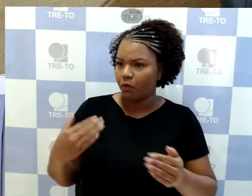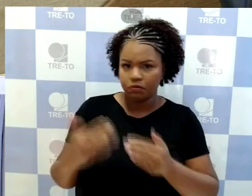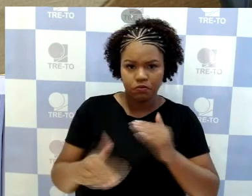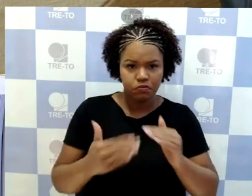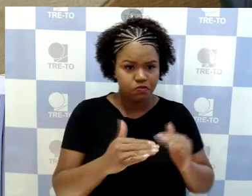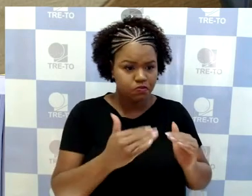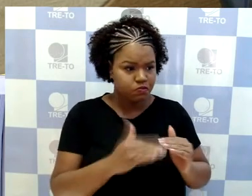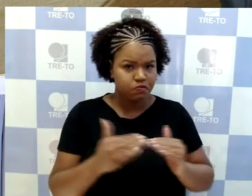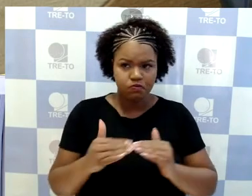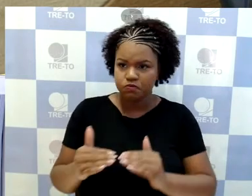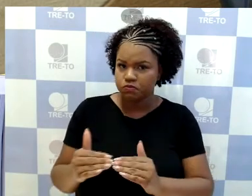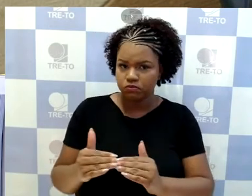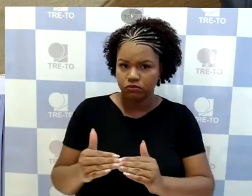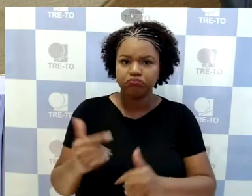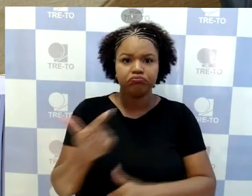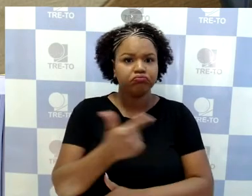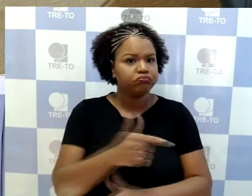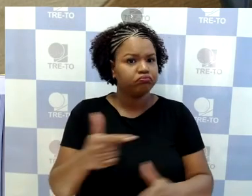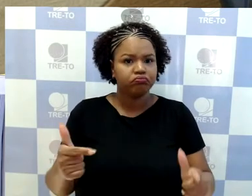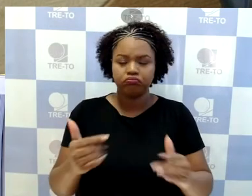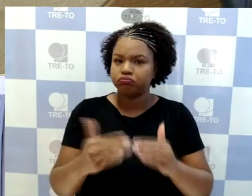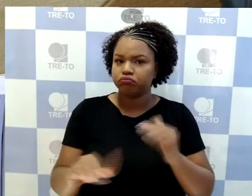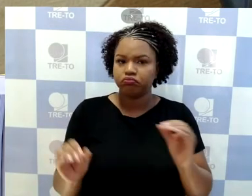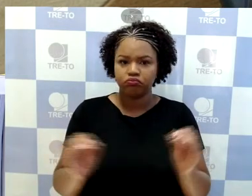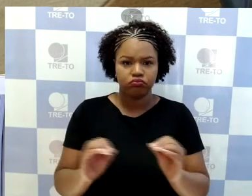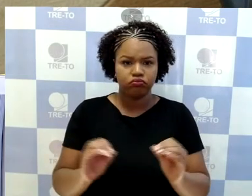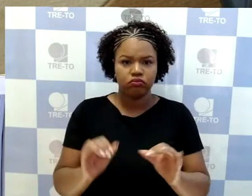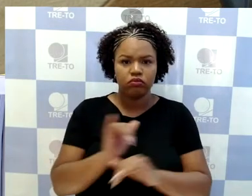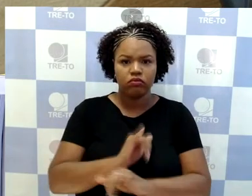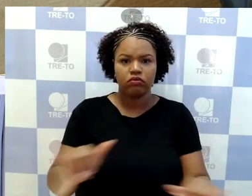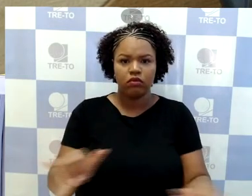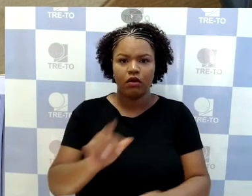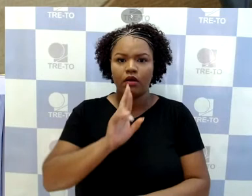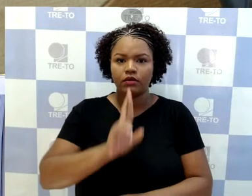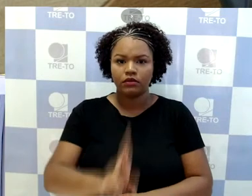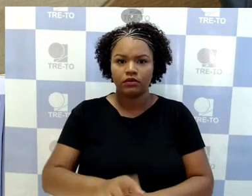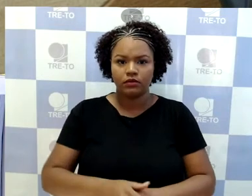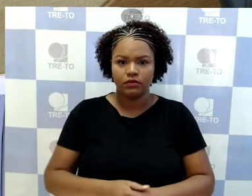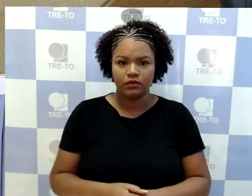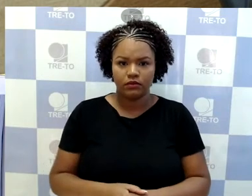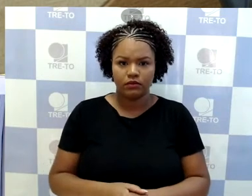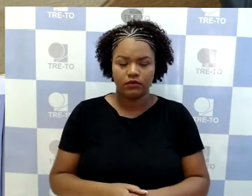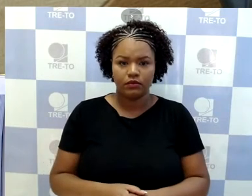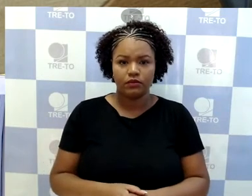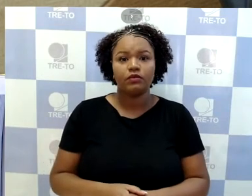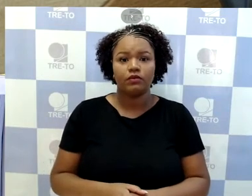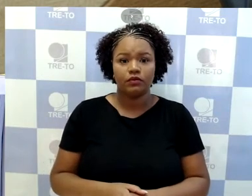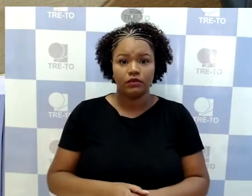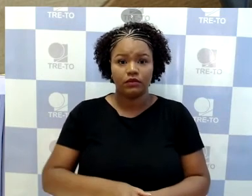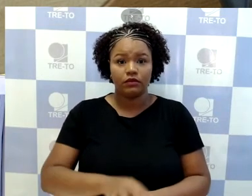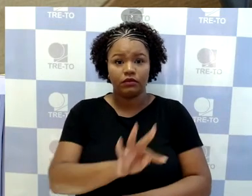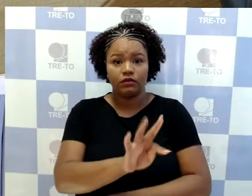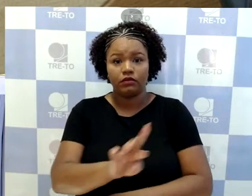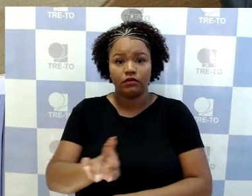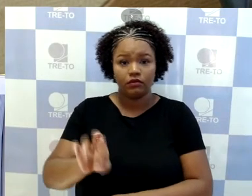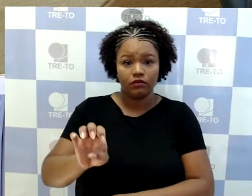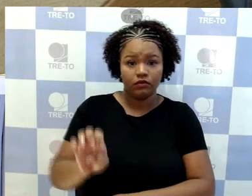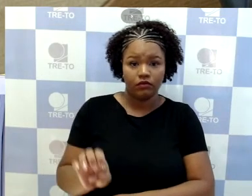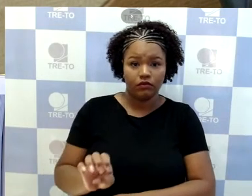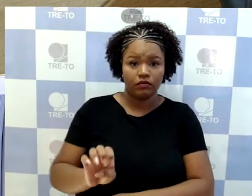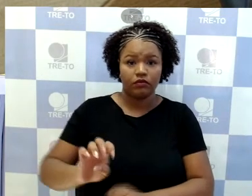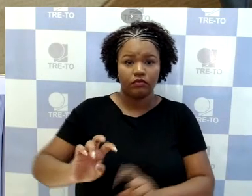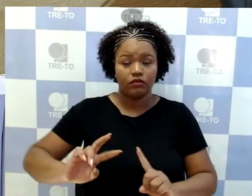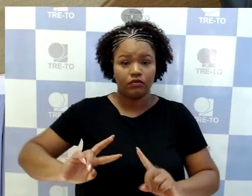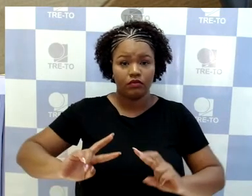Não havendo divergência, eu vou proclamar o resultado. Decide o Tribunal Regional Eleitoral do Tocantins reconhecer